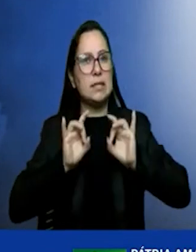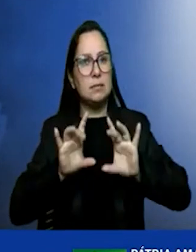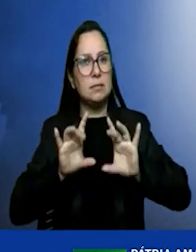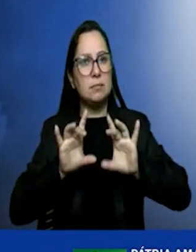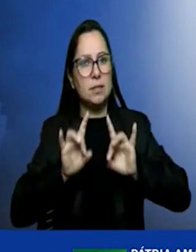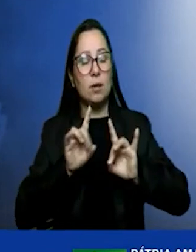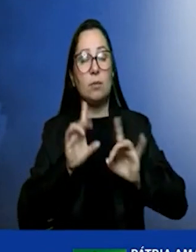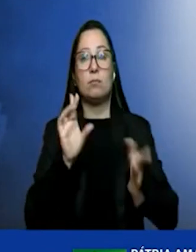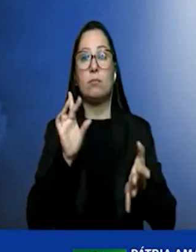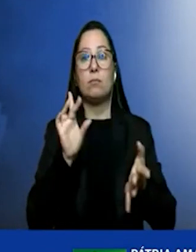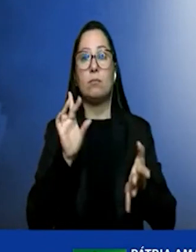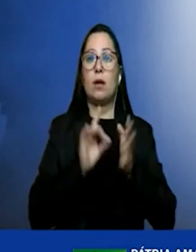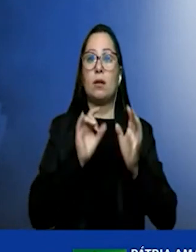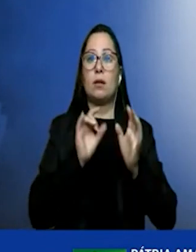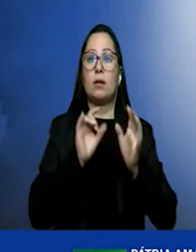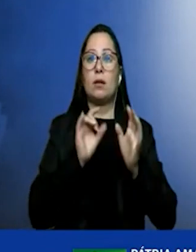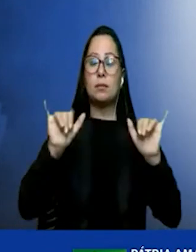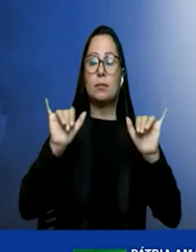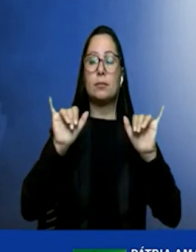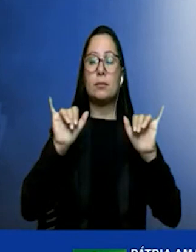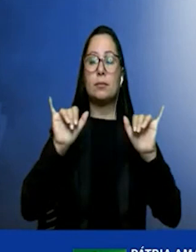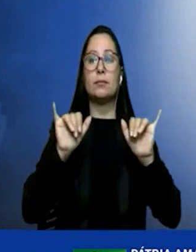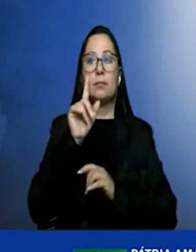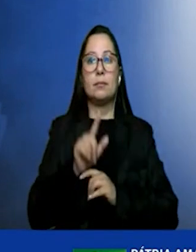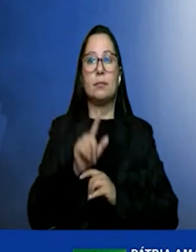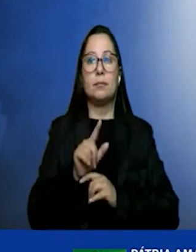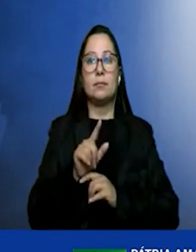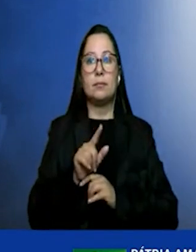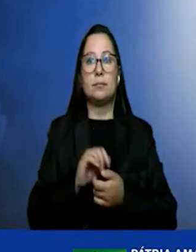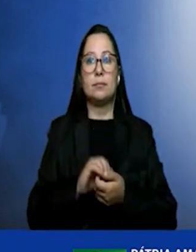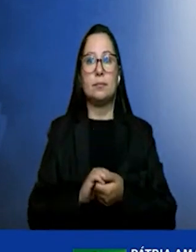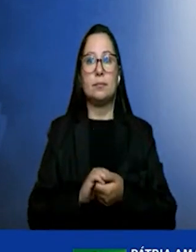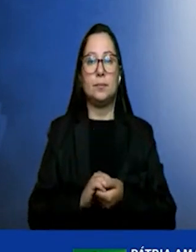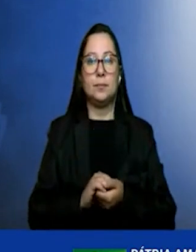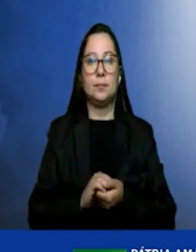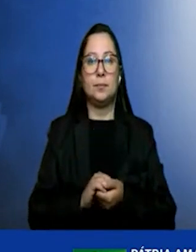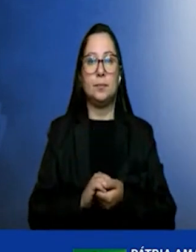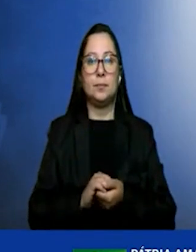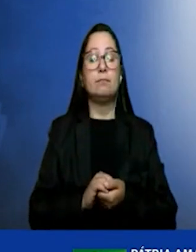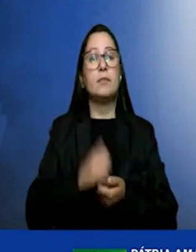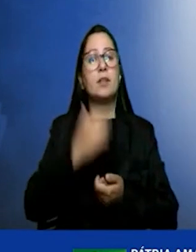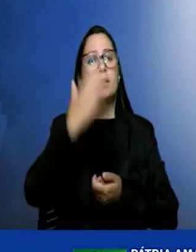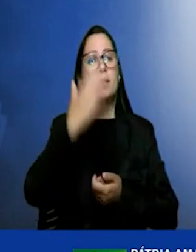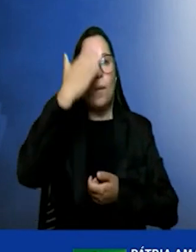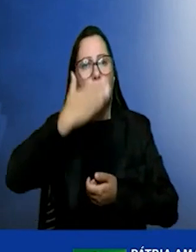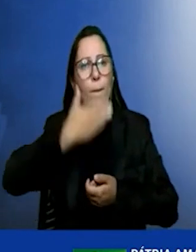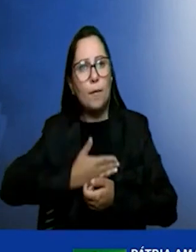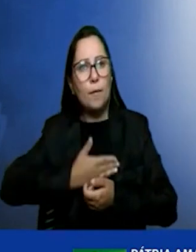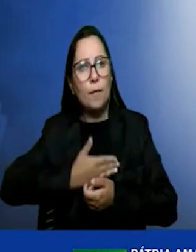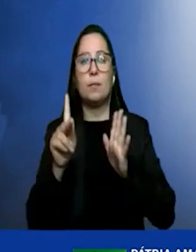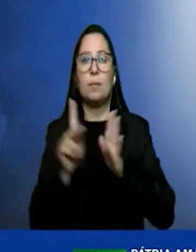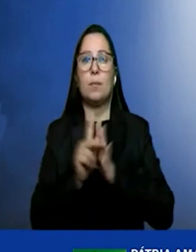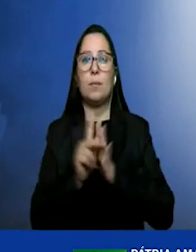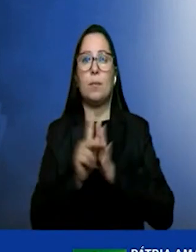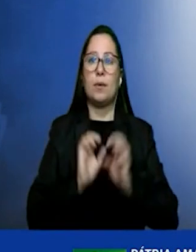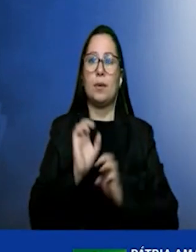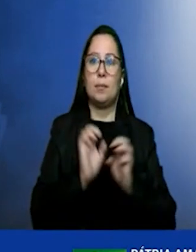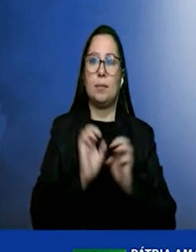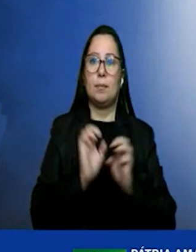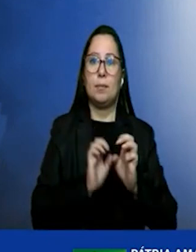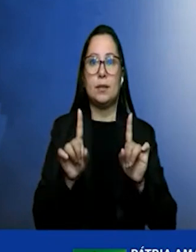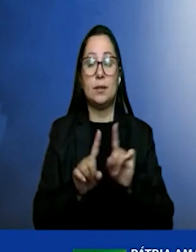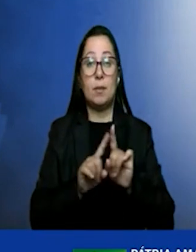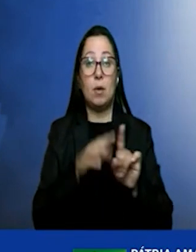acabei de descrever foram entendidos e foram comprovados pelas empresas que ao conhecer